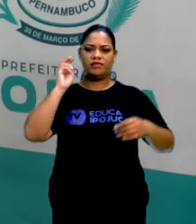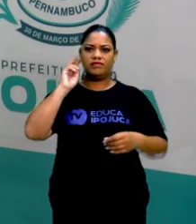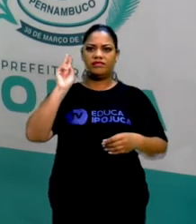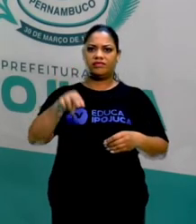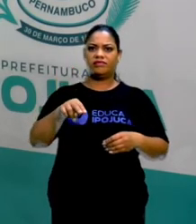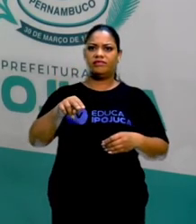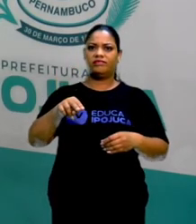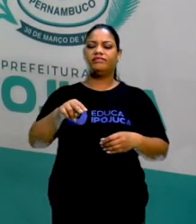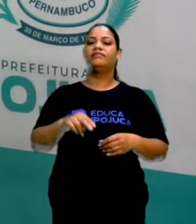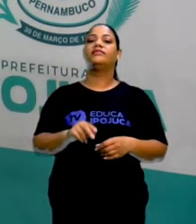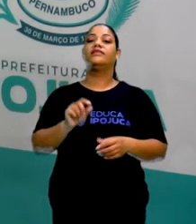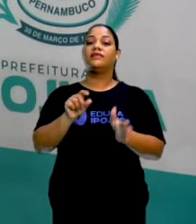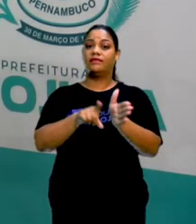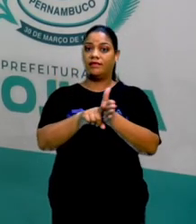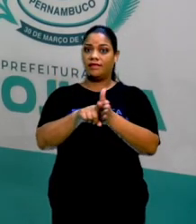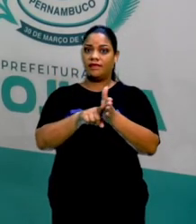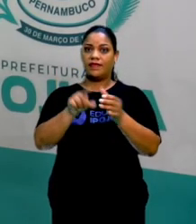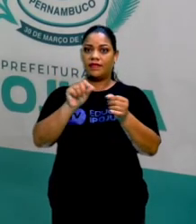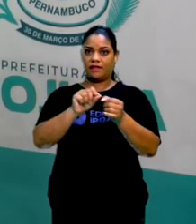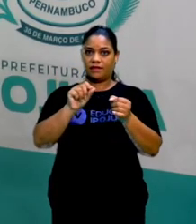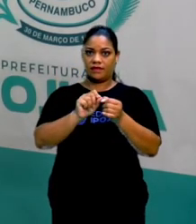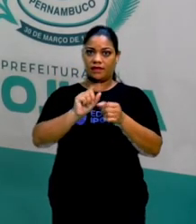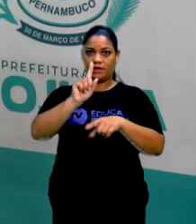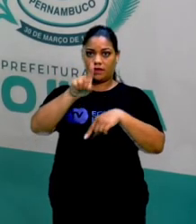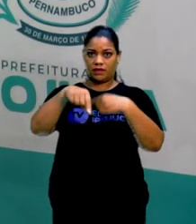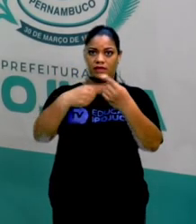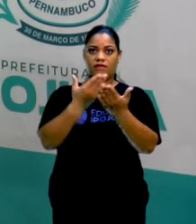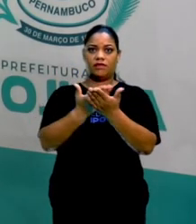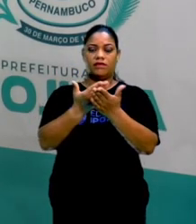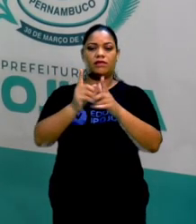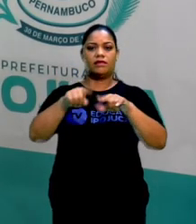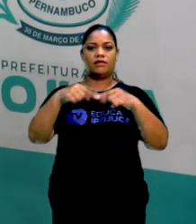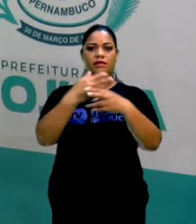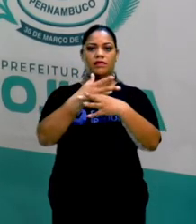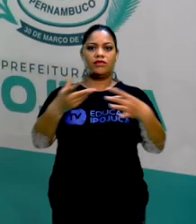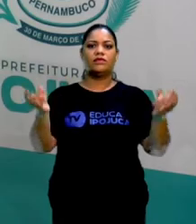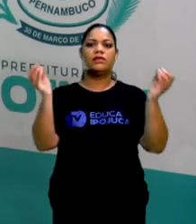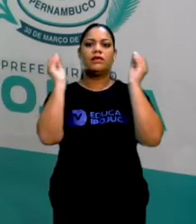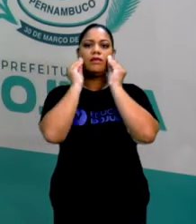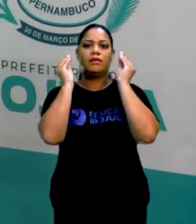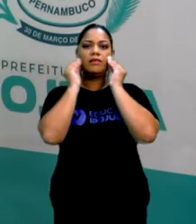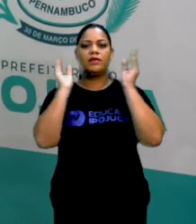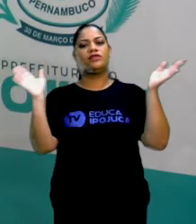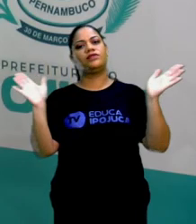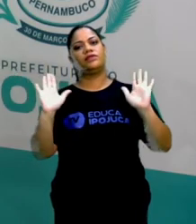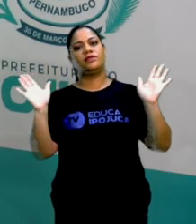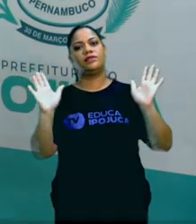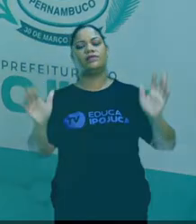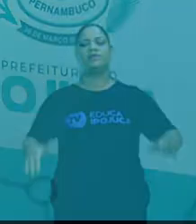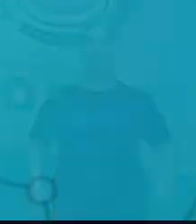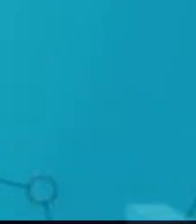Faça essa pesquisa que na próxima aula a gente vai estudar bastante coisa. Um beijo para vocês e até a próxima aula!